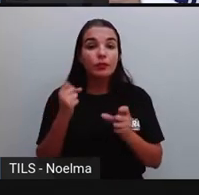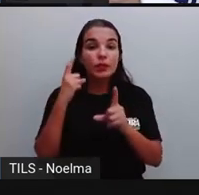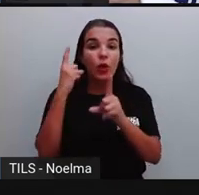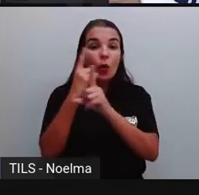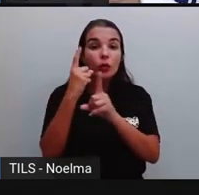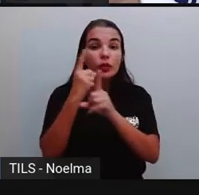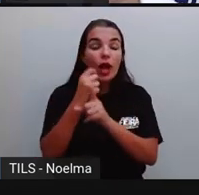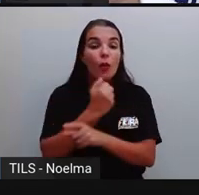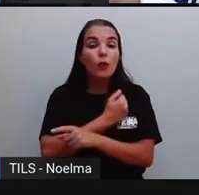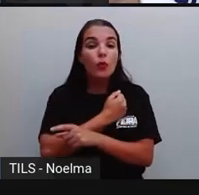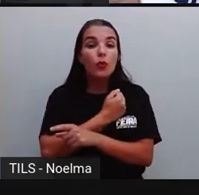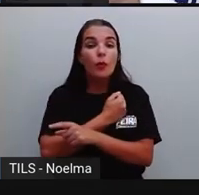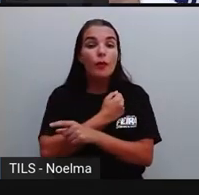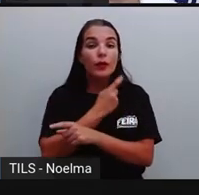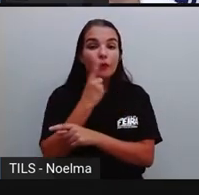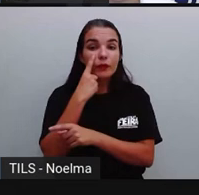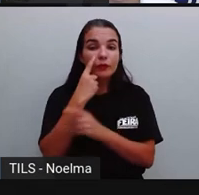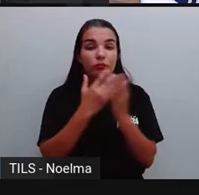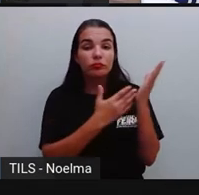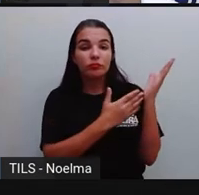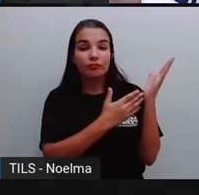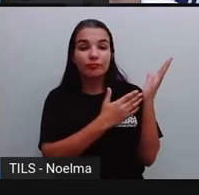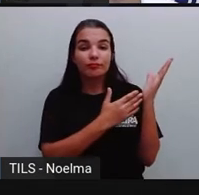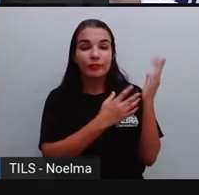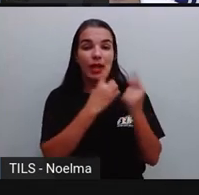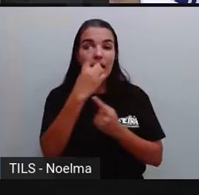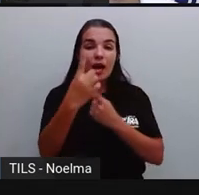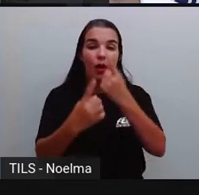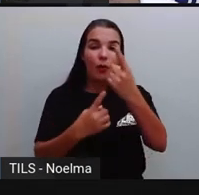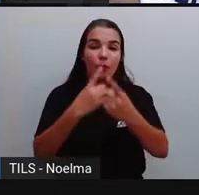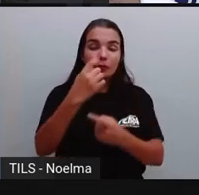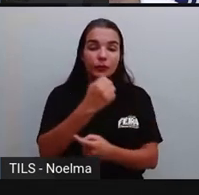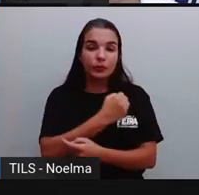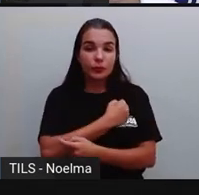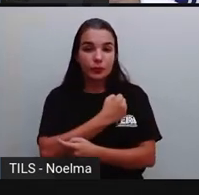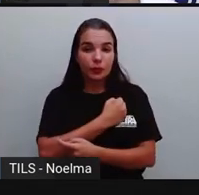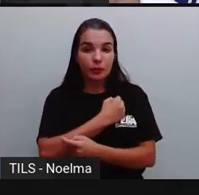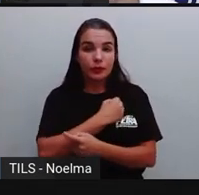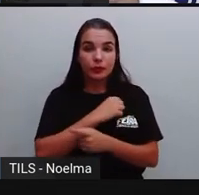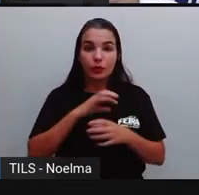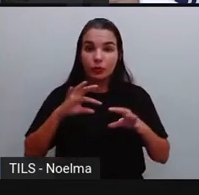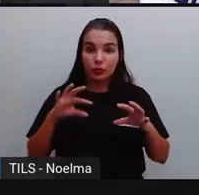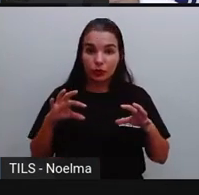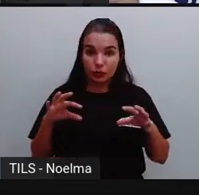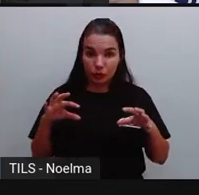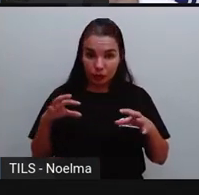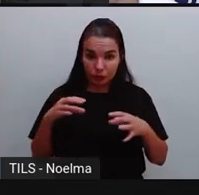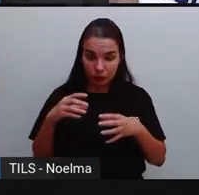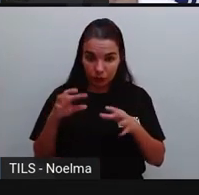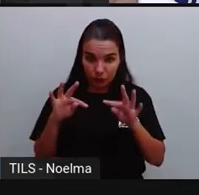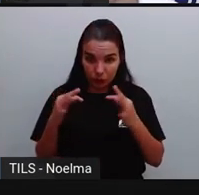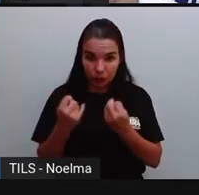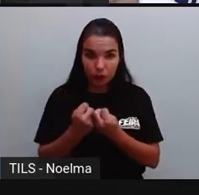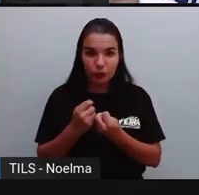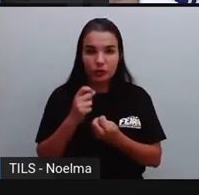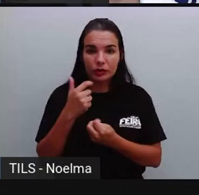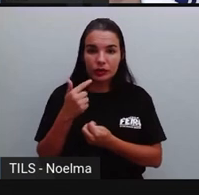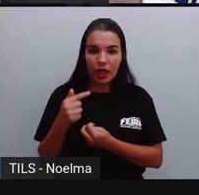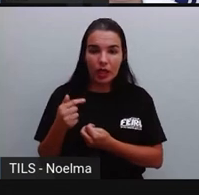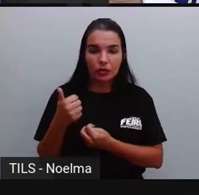na tabela. A Pró circulou aqui, ó. Alguns números, tá, inteiros aqui na tabela. O 7,